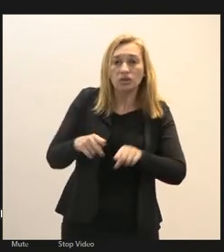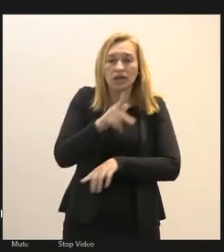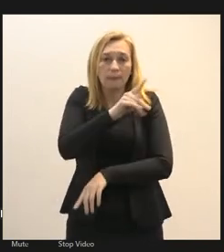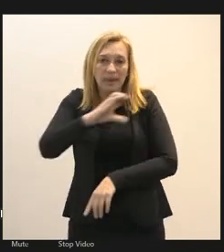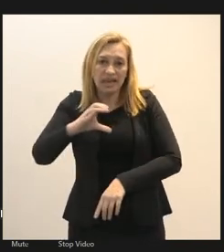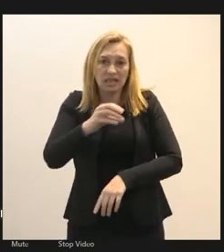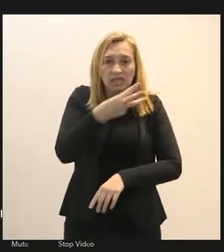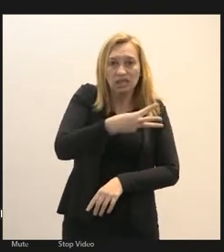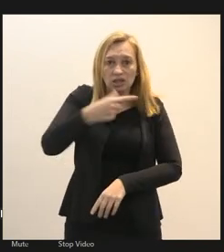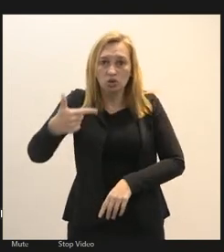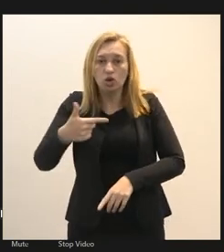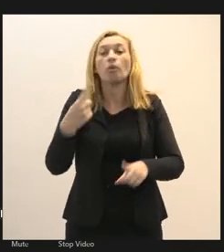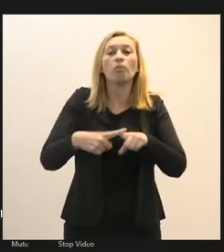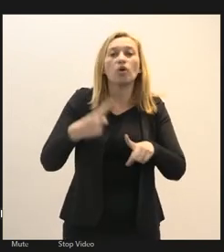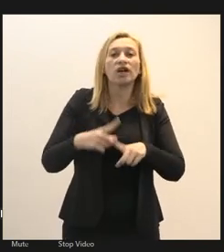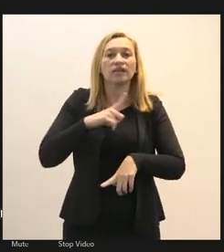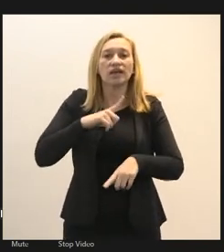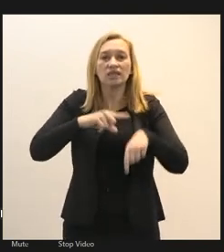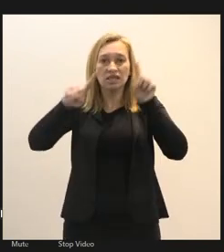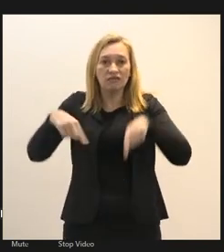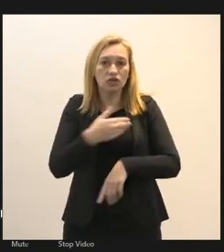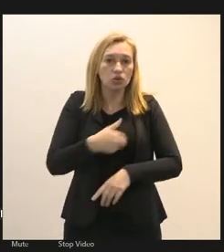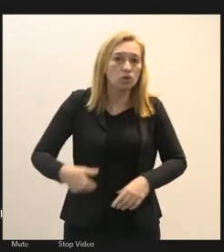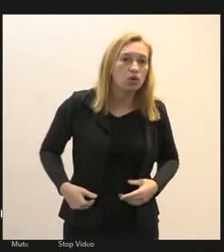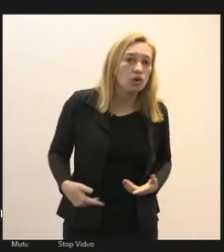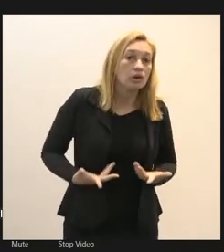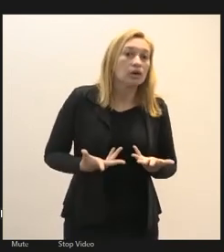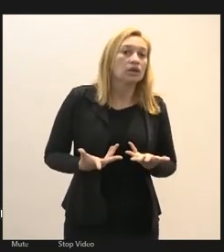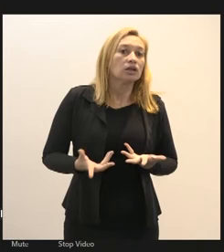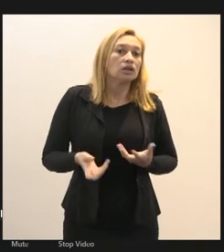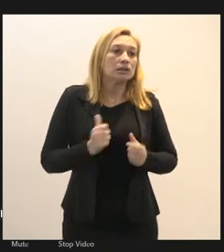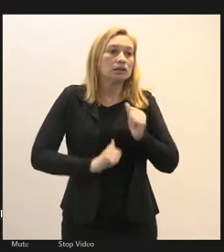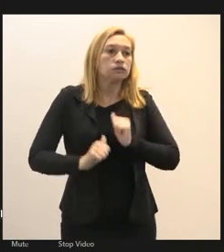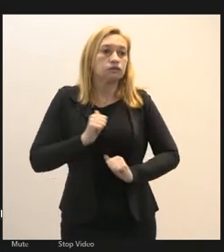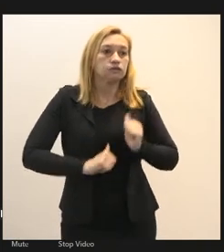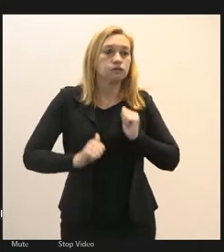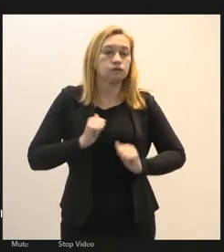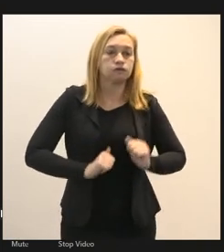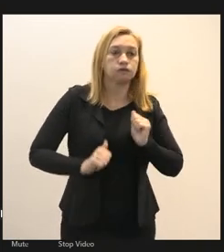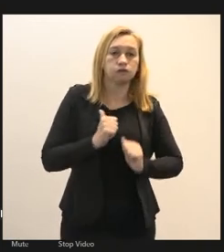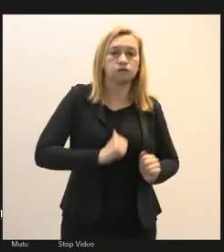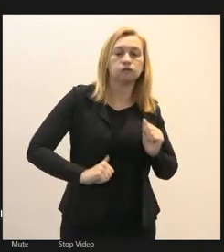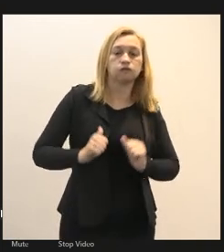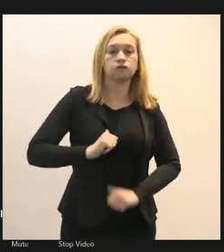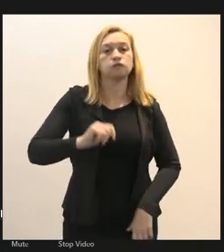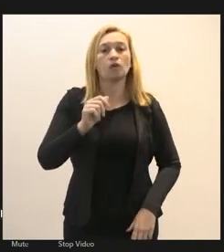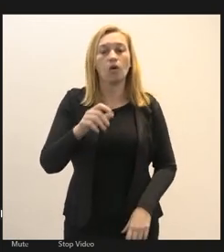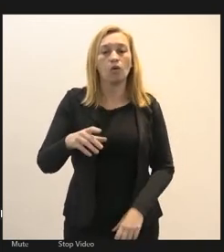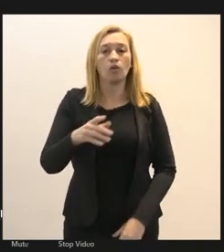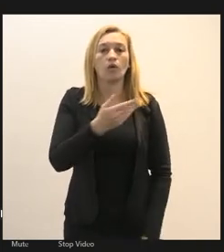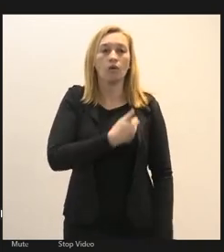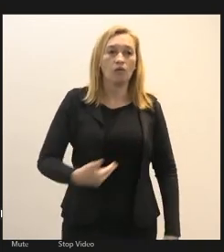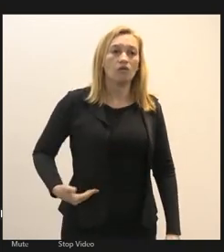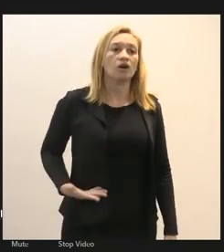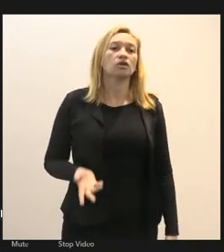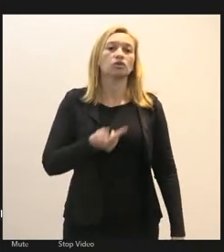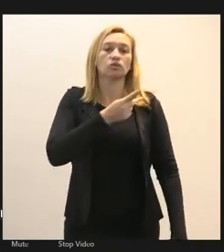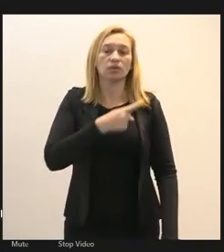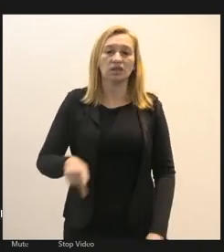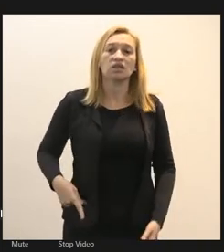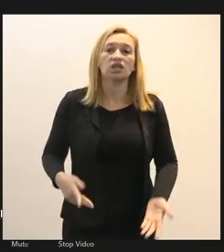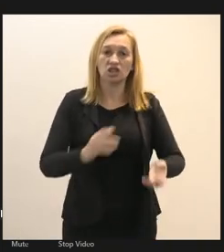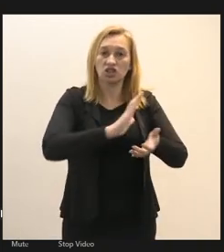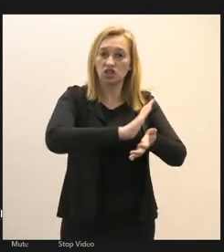porque existem servidores muito afeitos ao governo do presidente que está aí esse governo que destrói os nossos